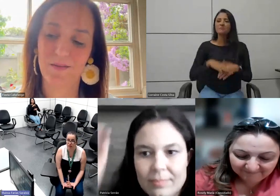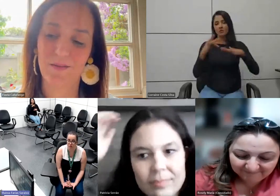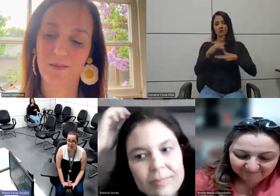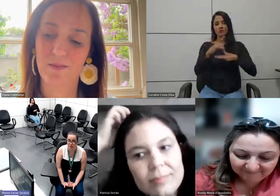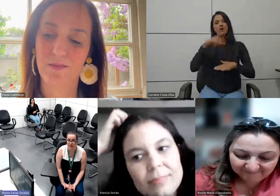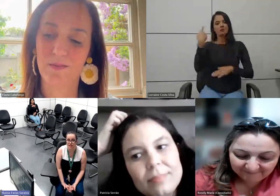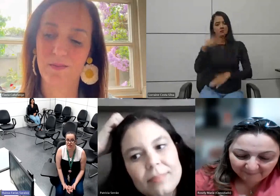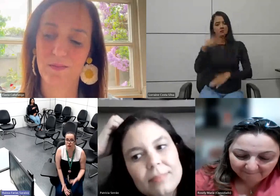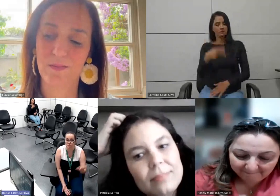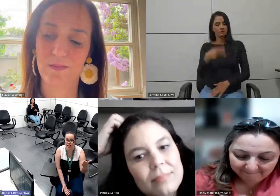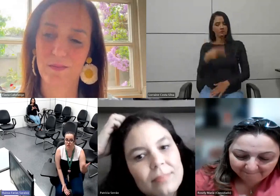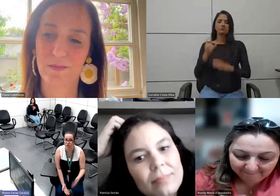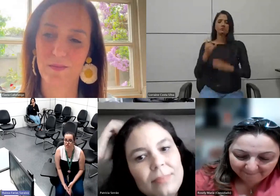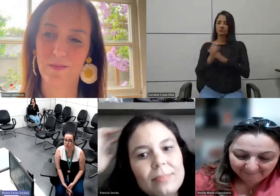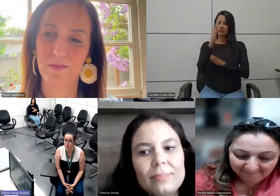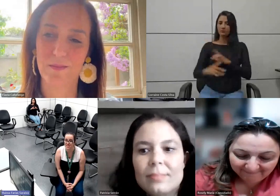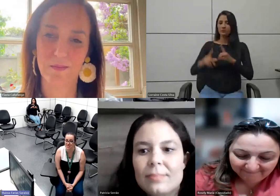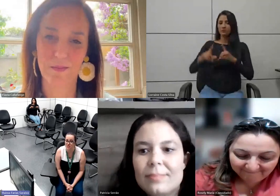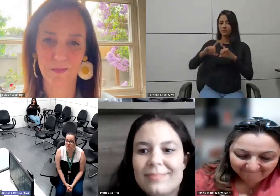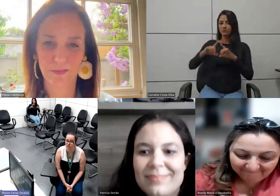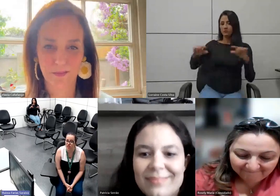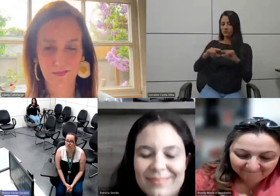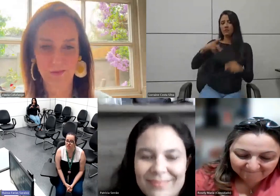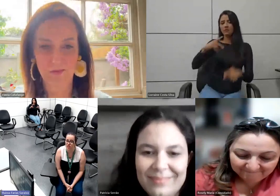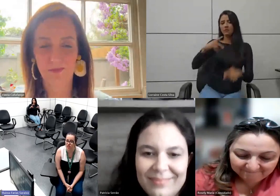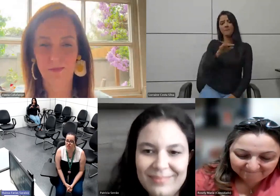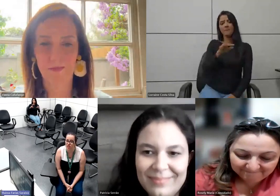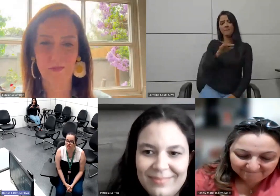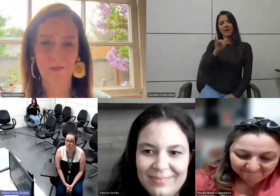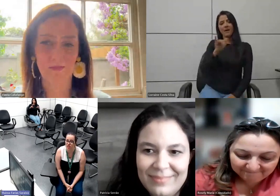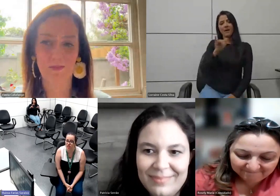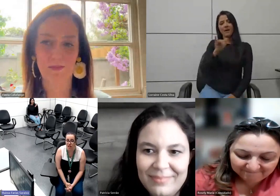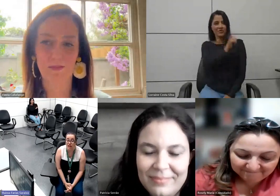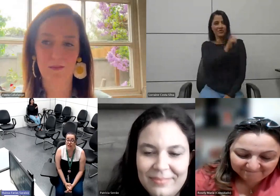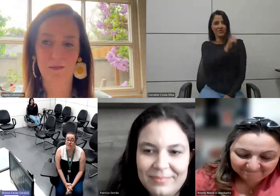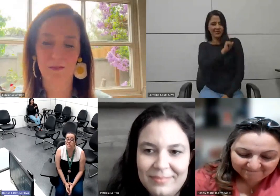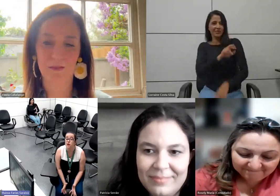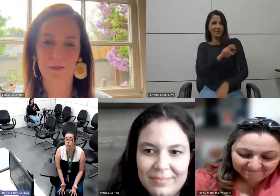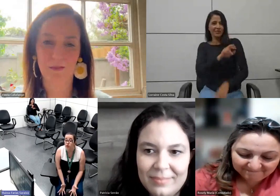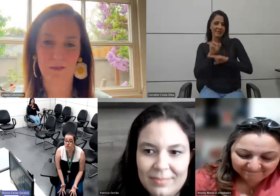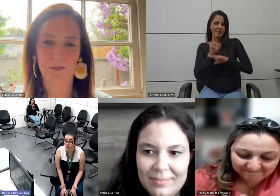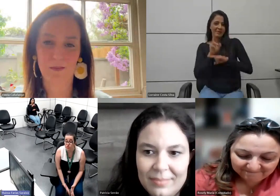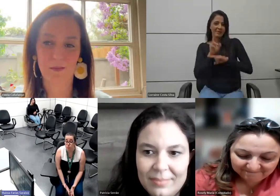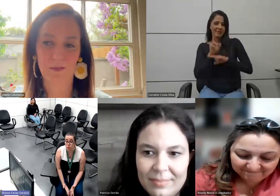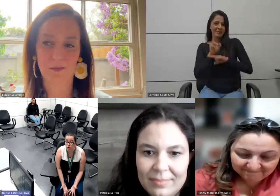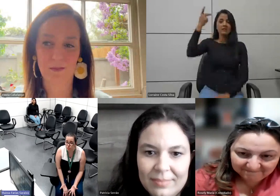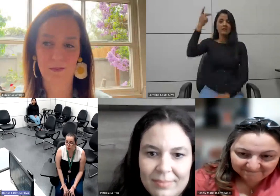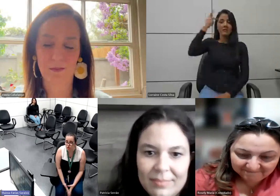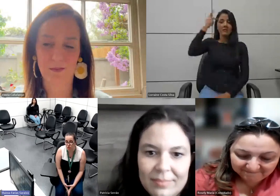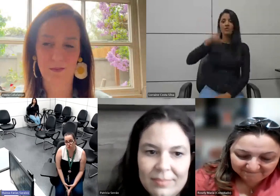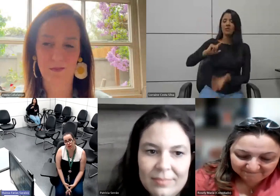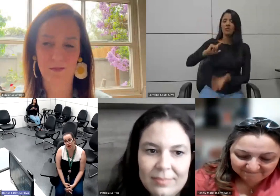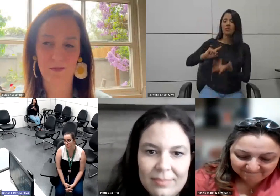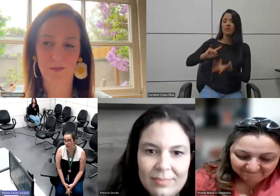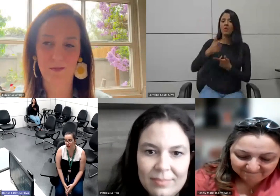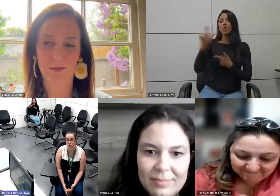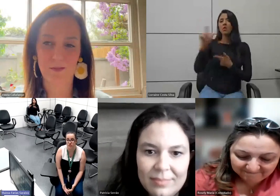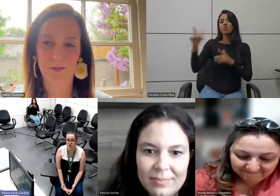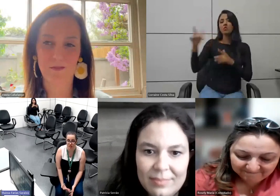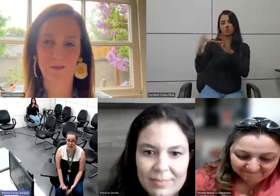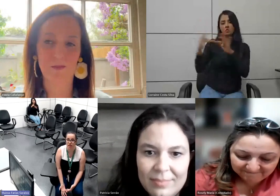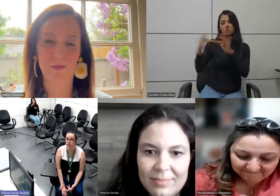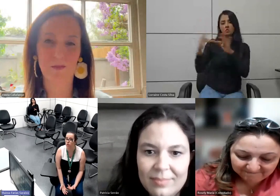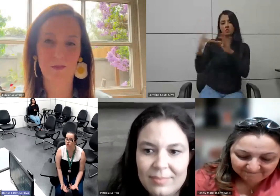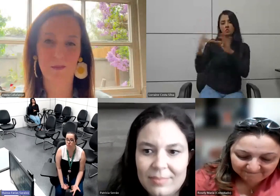aqui da EBC Brasília a Pátia é nossa representante aí dos raros no Rio de Janeiro em São Paulo temos muito poucos contatos